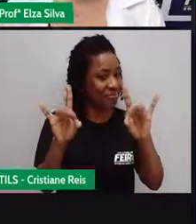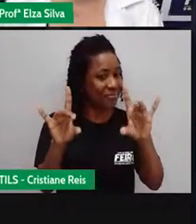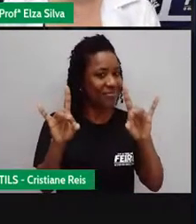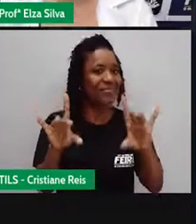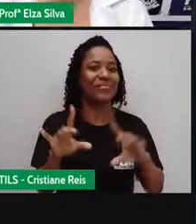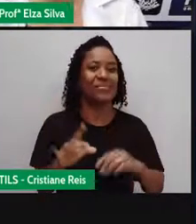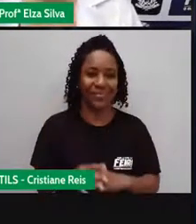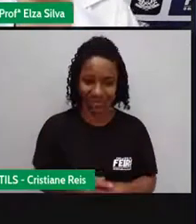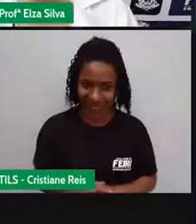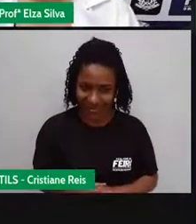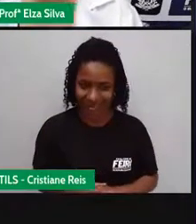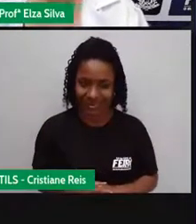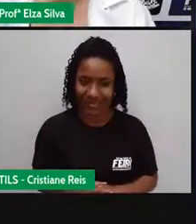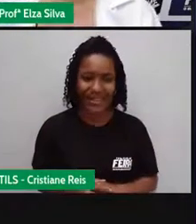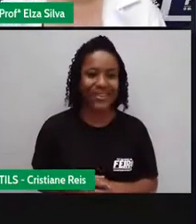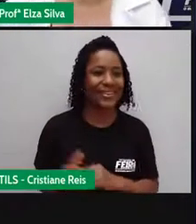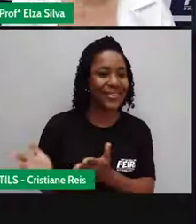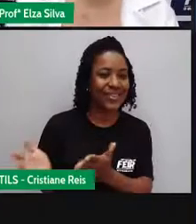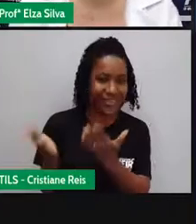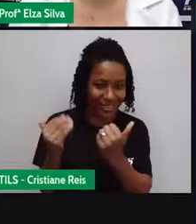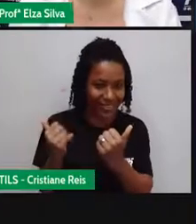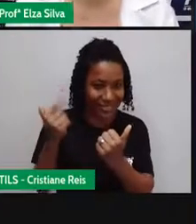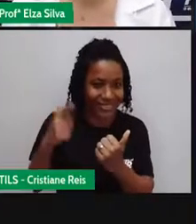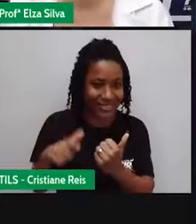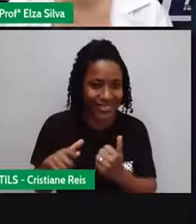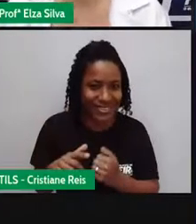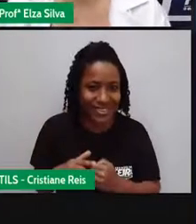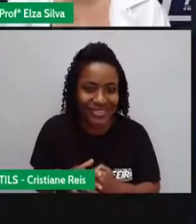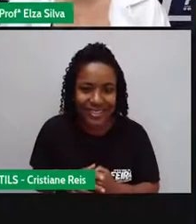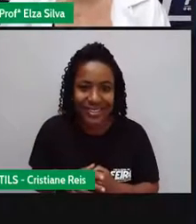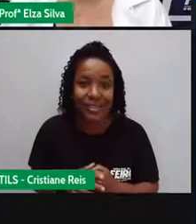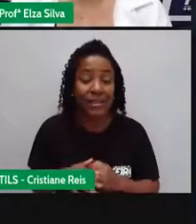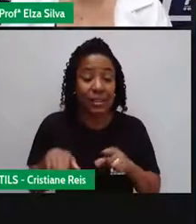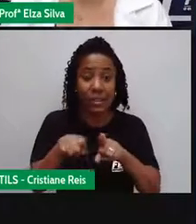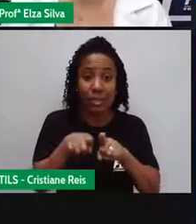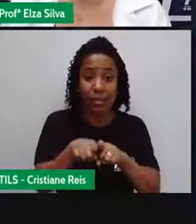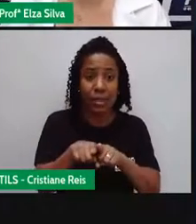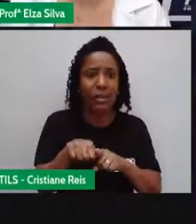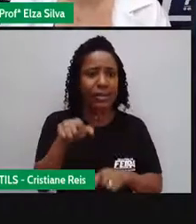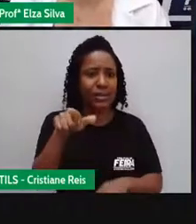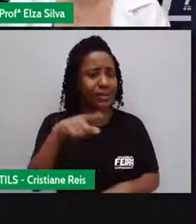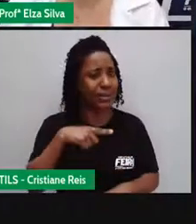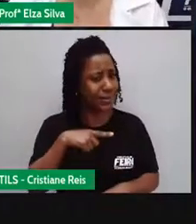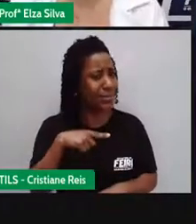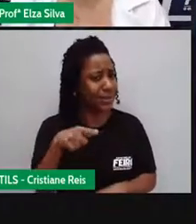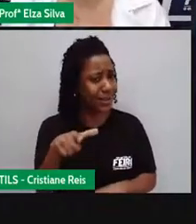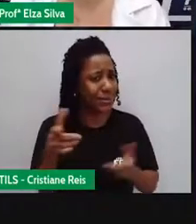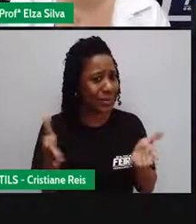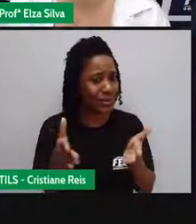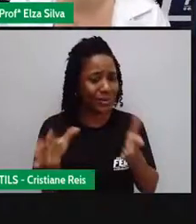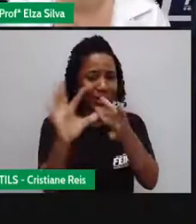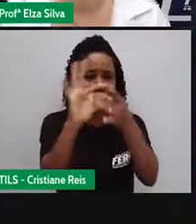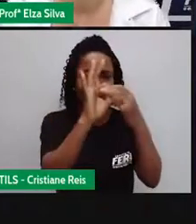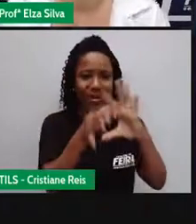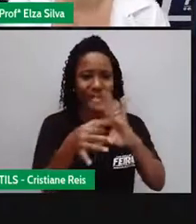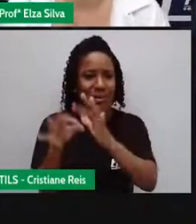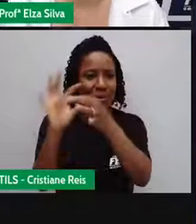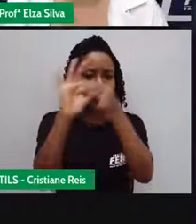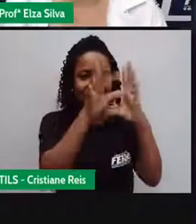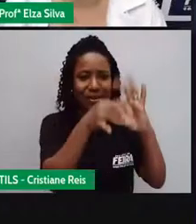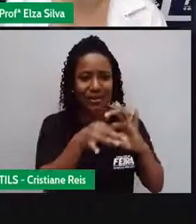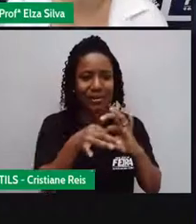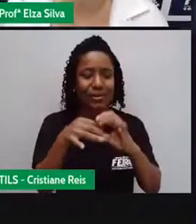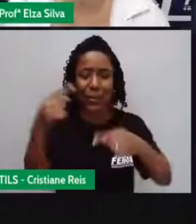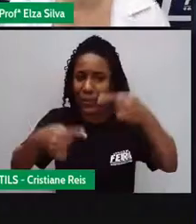Let's go! E o mascote Da Olimpíada Vamos aprender um pouquinho Sobre